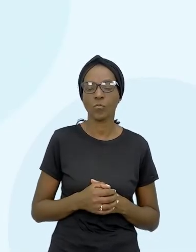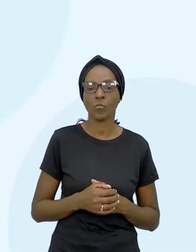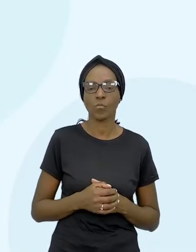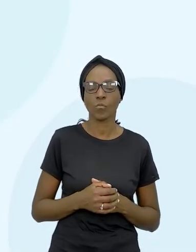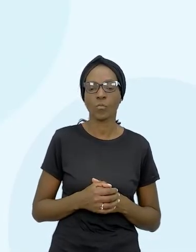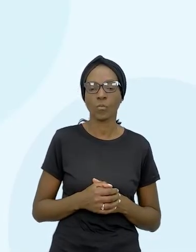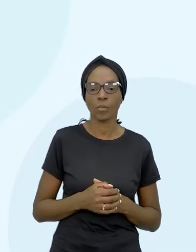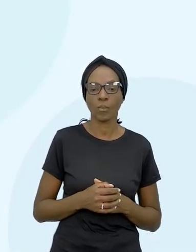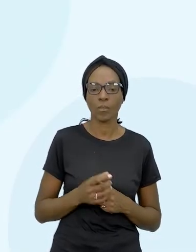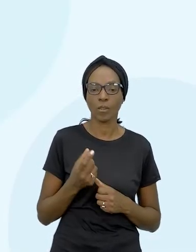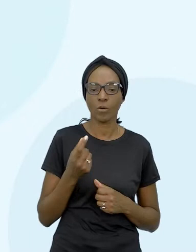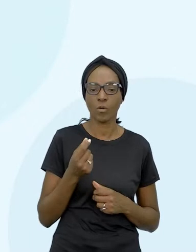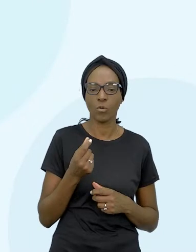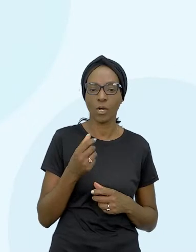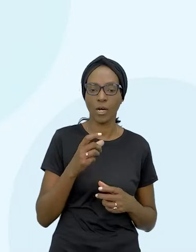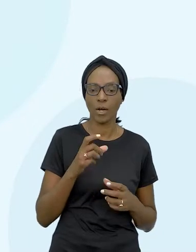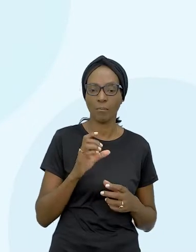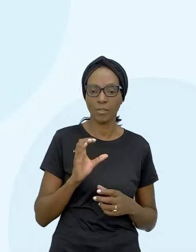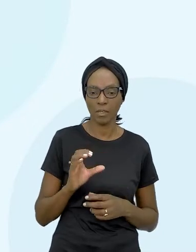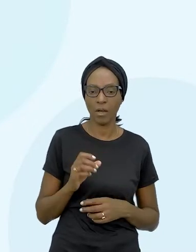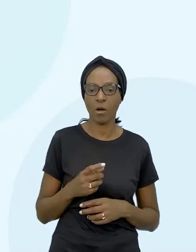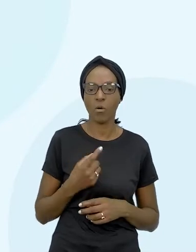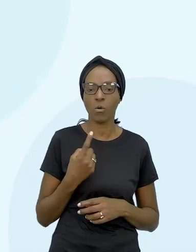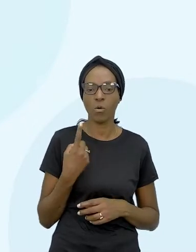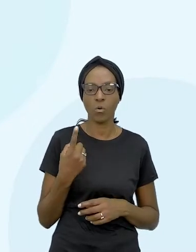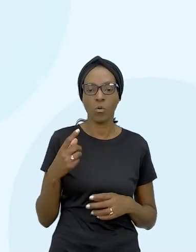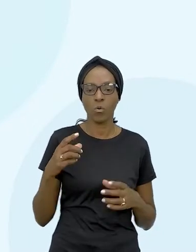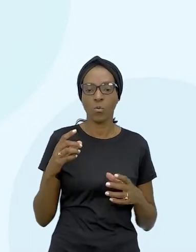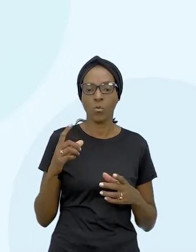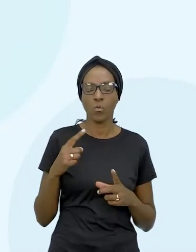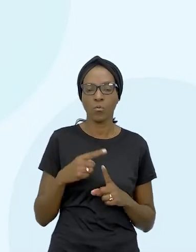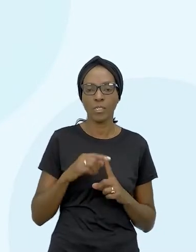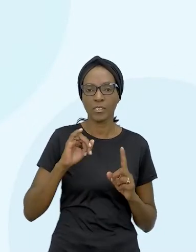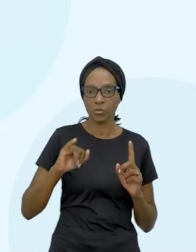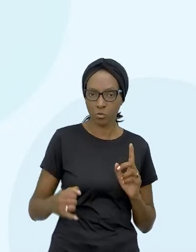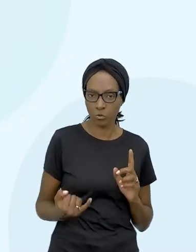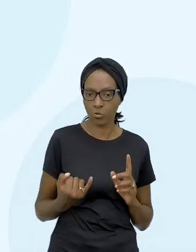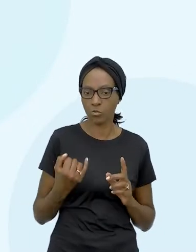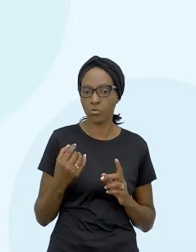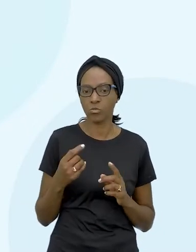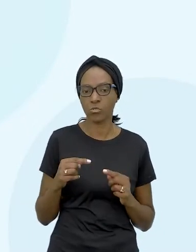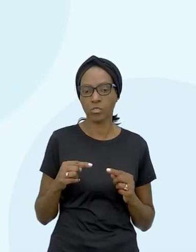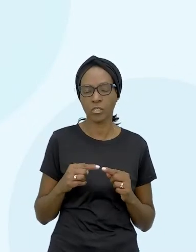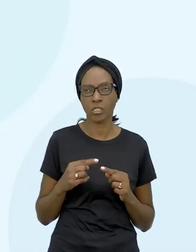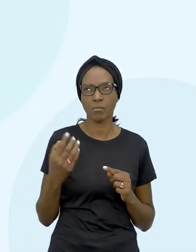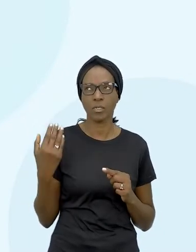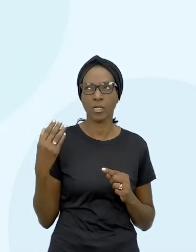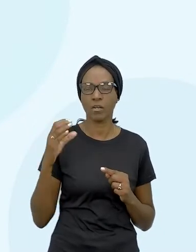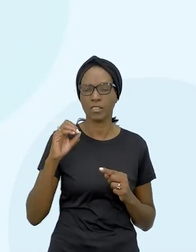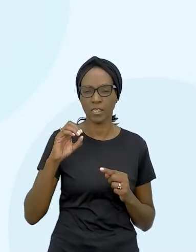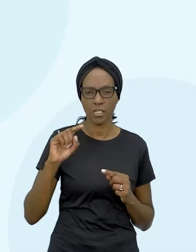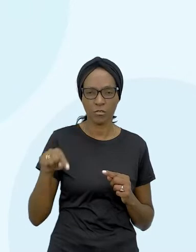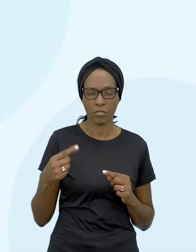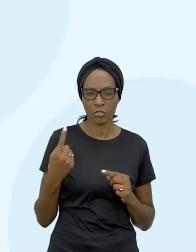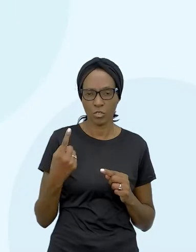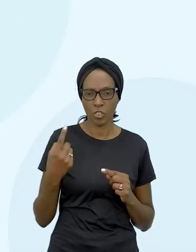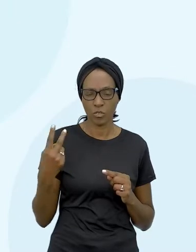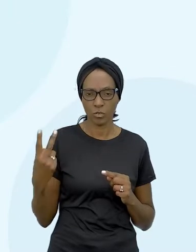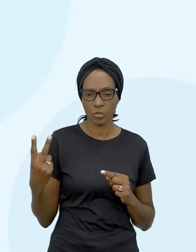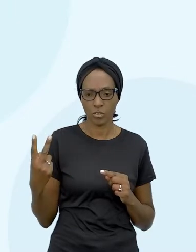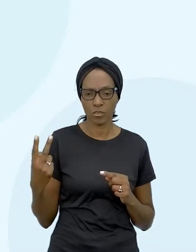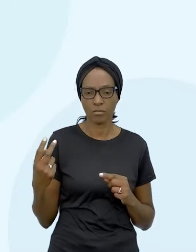capital mais um mais aqui é a taxa de juros que no nosso caso aí era 0,12 né? Então aqui